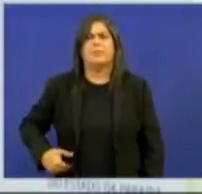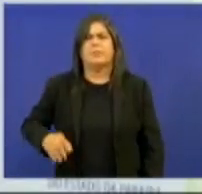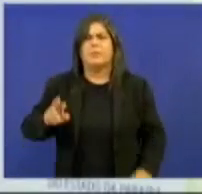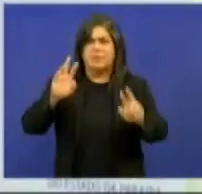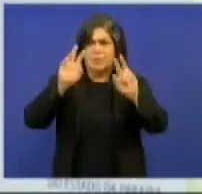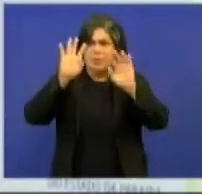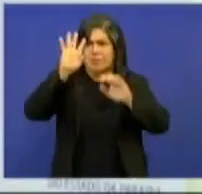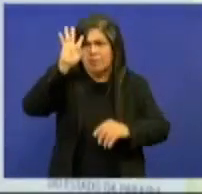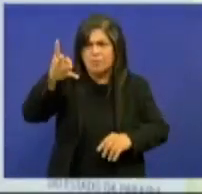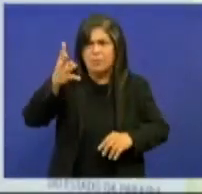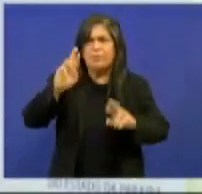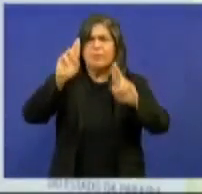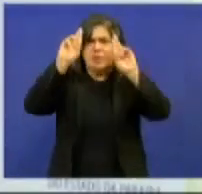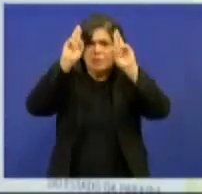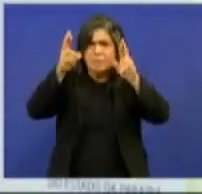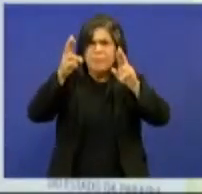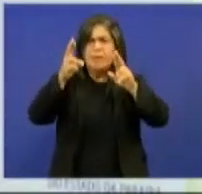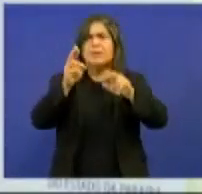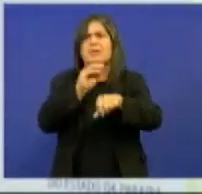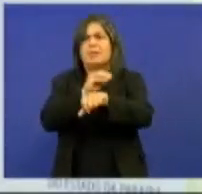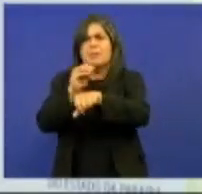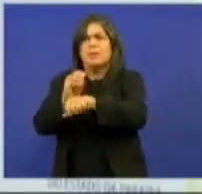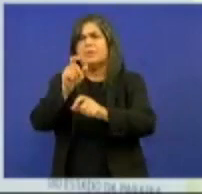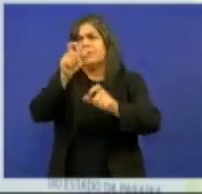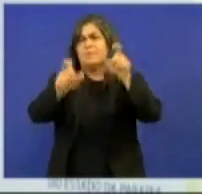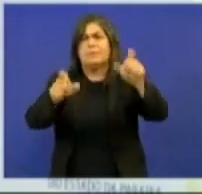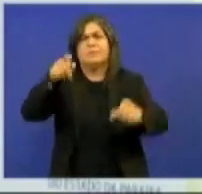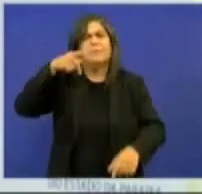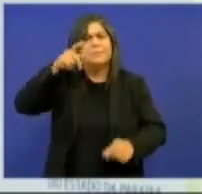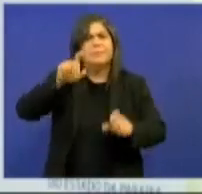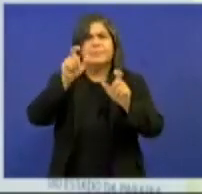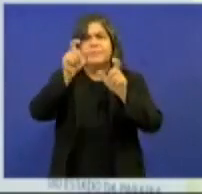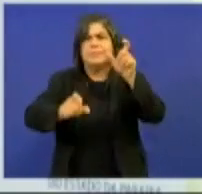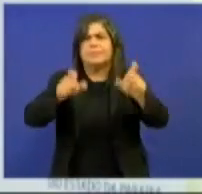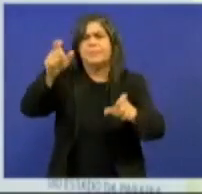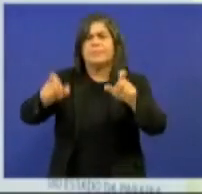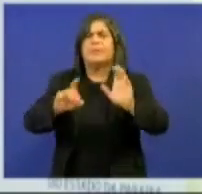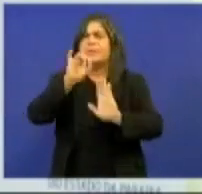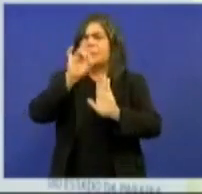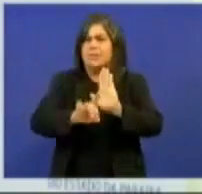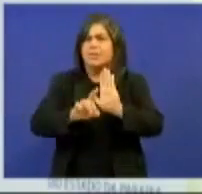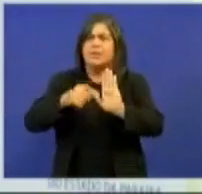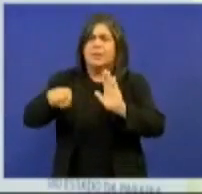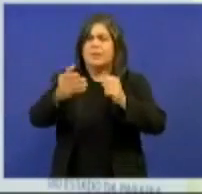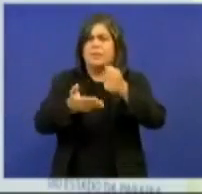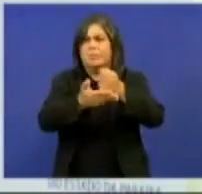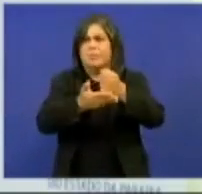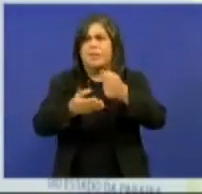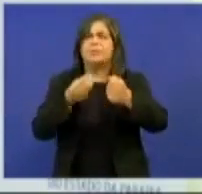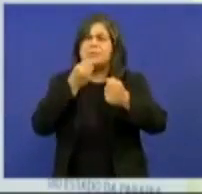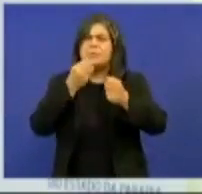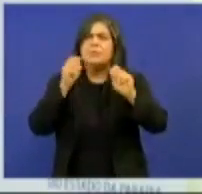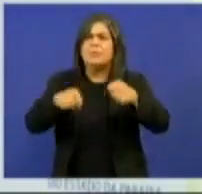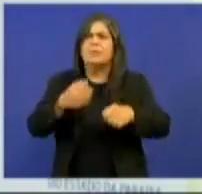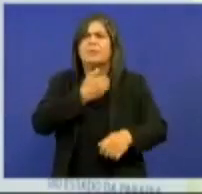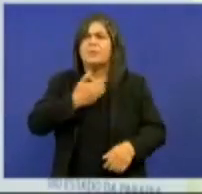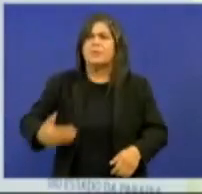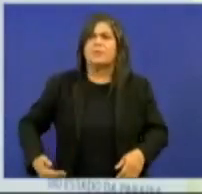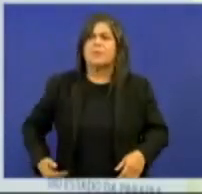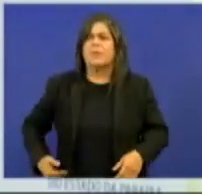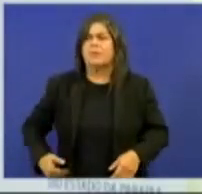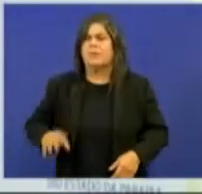respeite e zele pelos cidadãos paraibanos que têm os seus direitos básicos e que o governo não cumpre com a